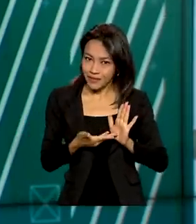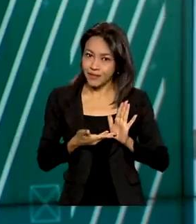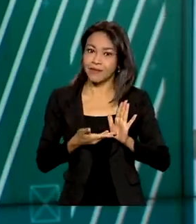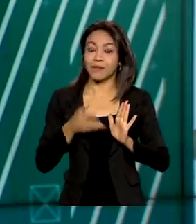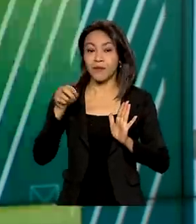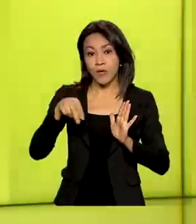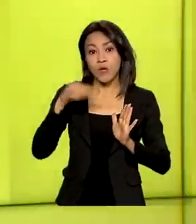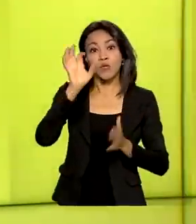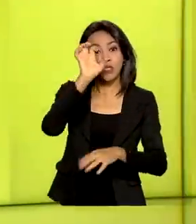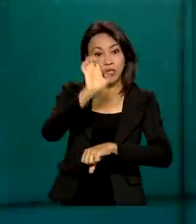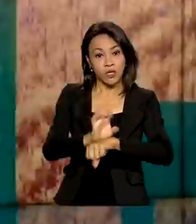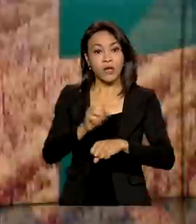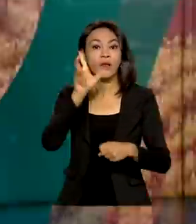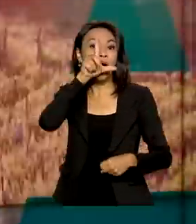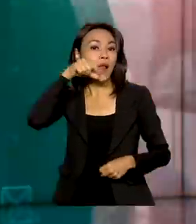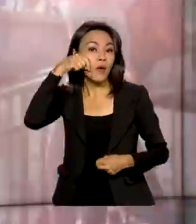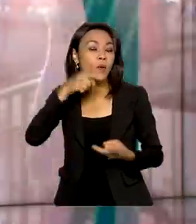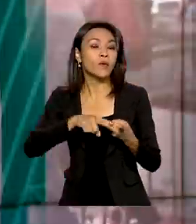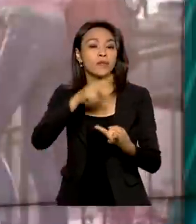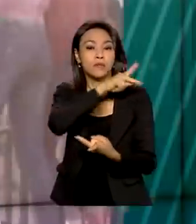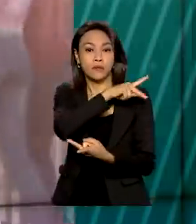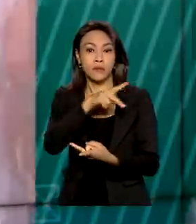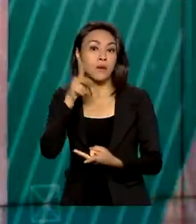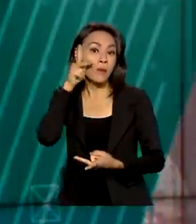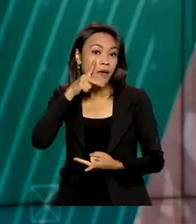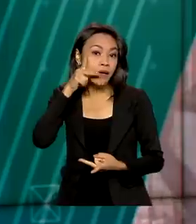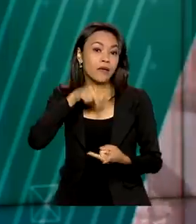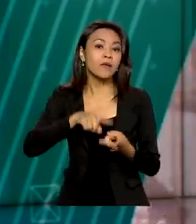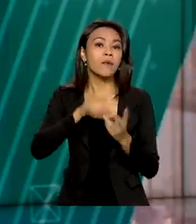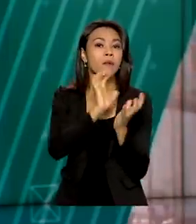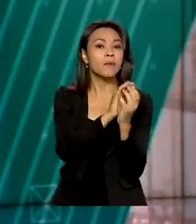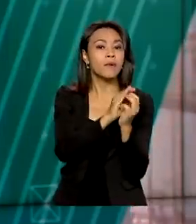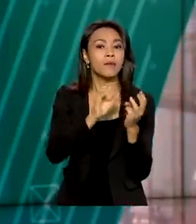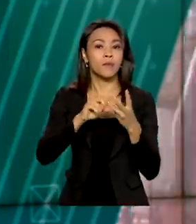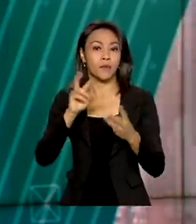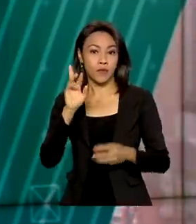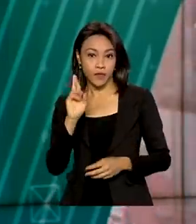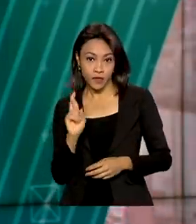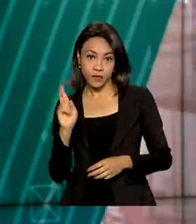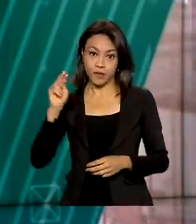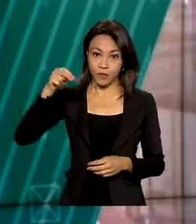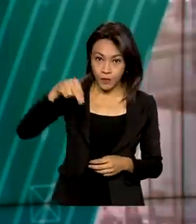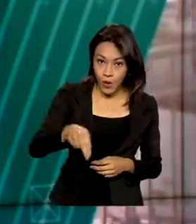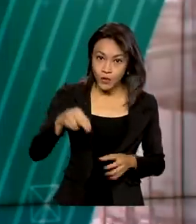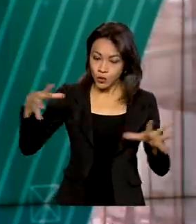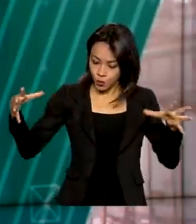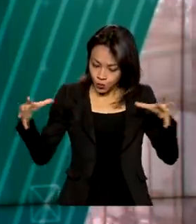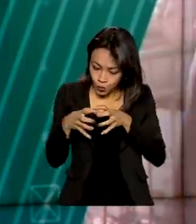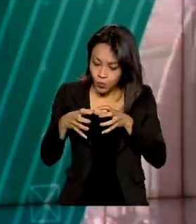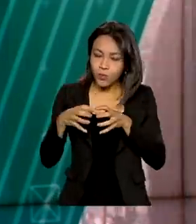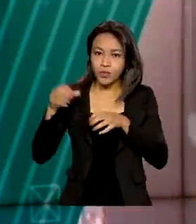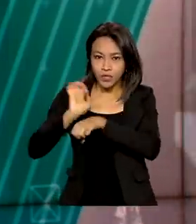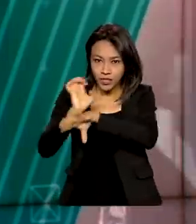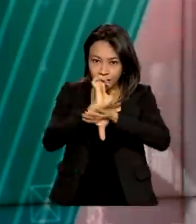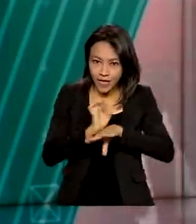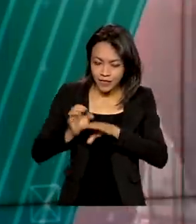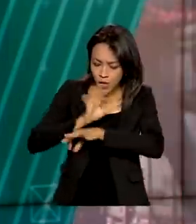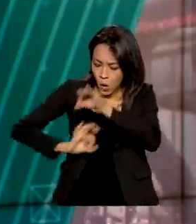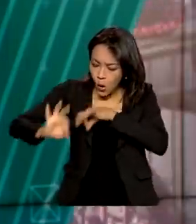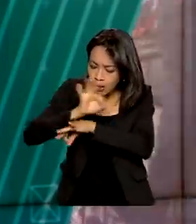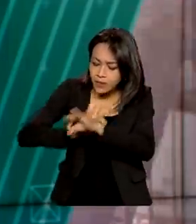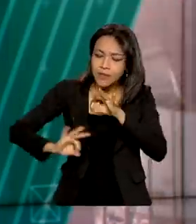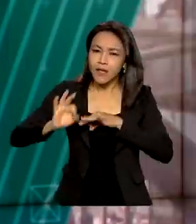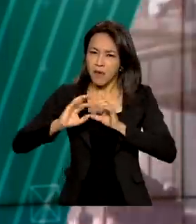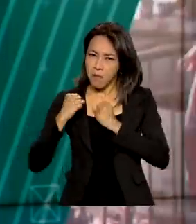estados de Alagoas, Paraíba, Pernambuco e Rio Grande do Norte se uniram para promover o potencial das regiões